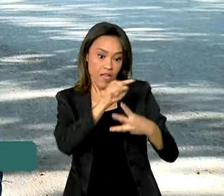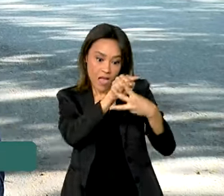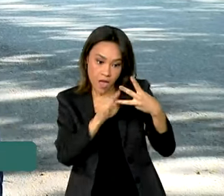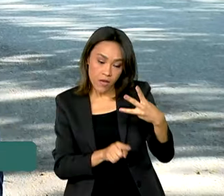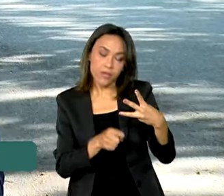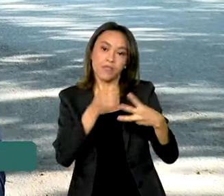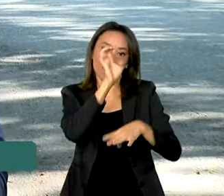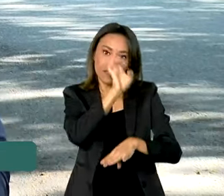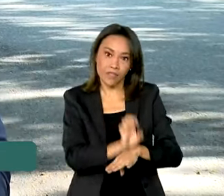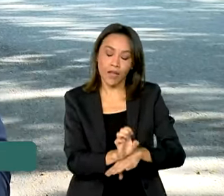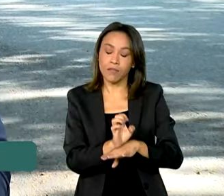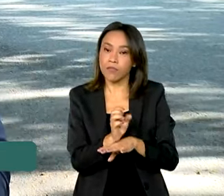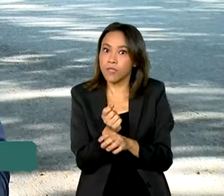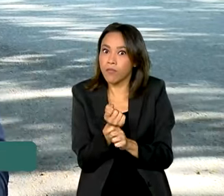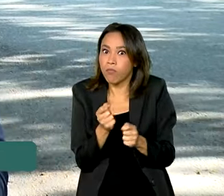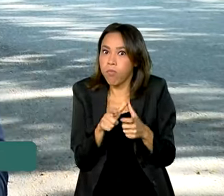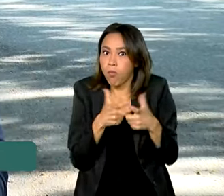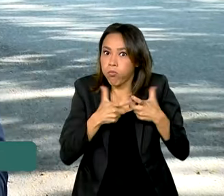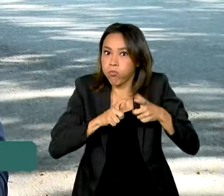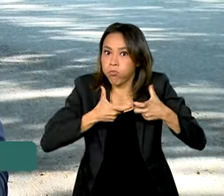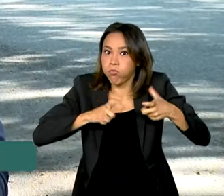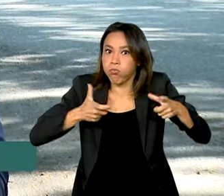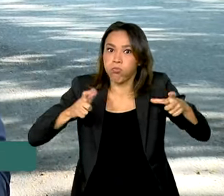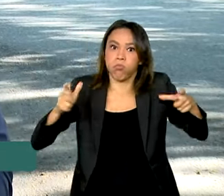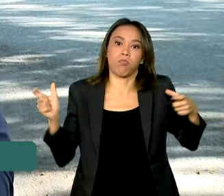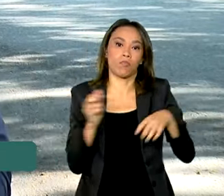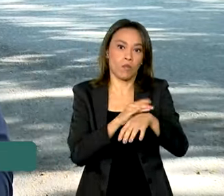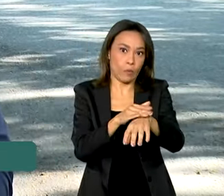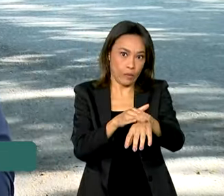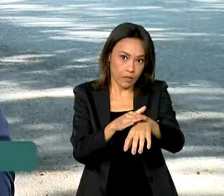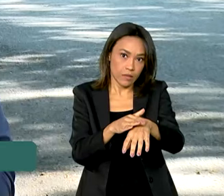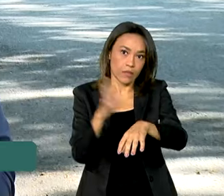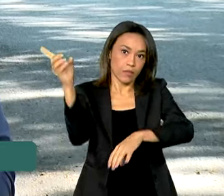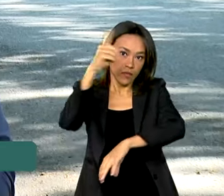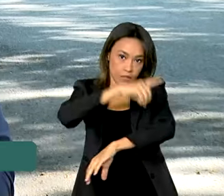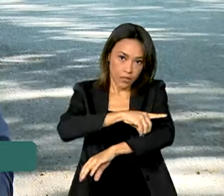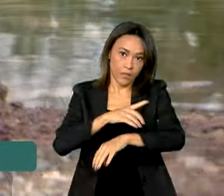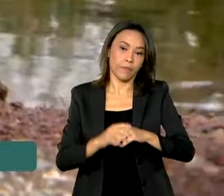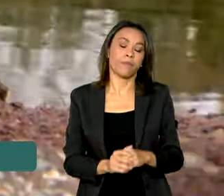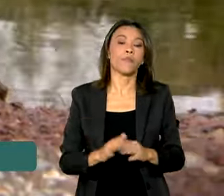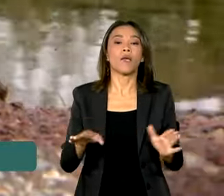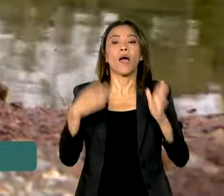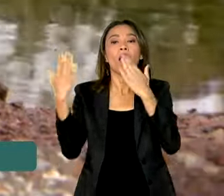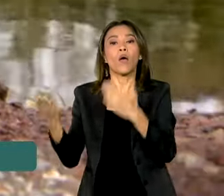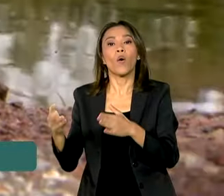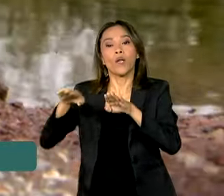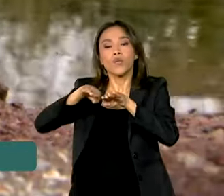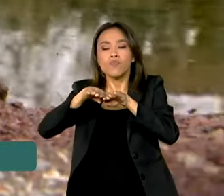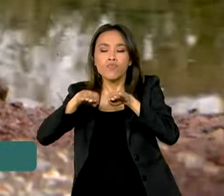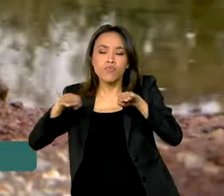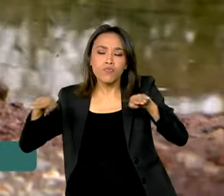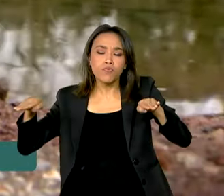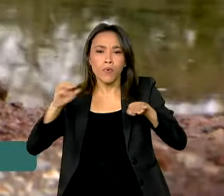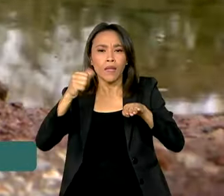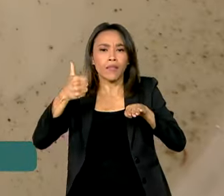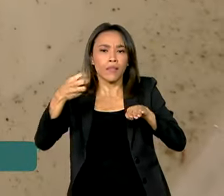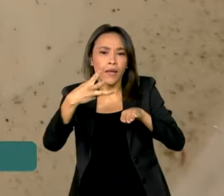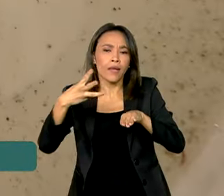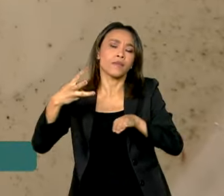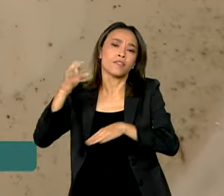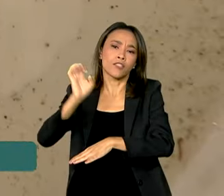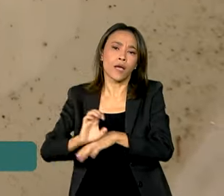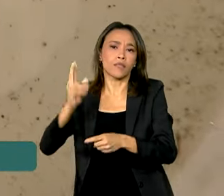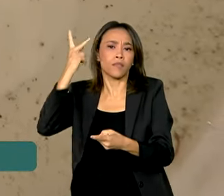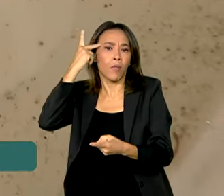estados com a maior incidência de casos do país. Em estabilidade, são três estados, incluindo São